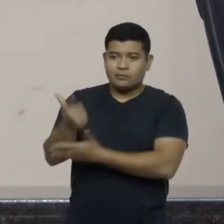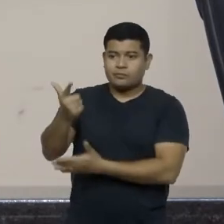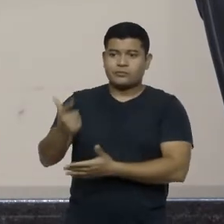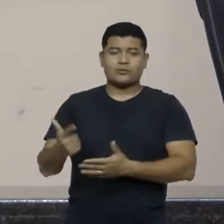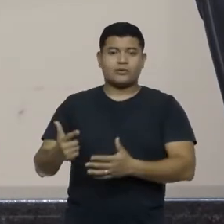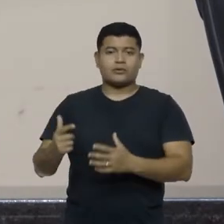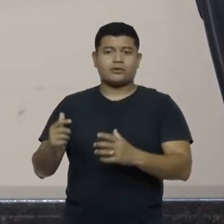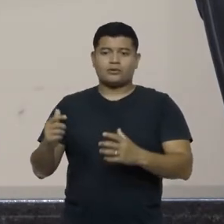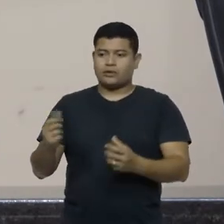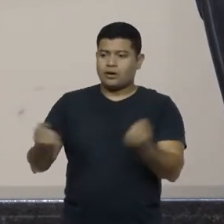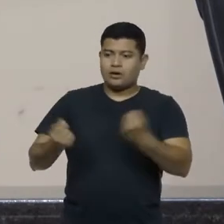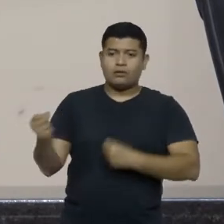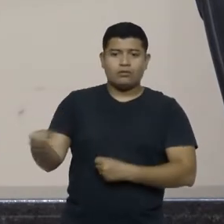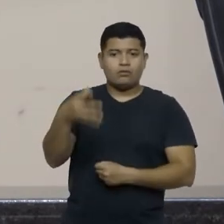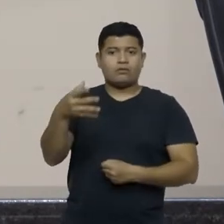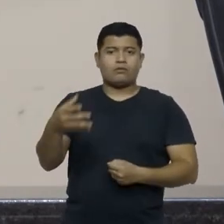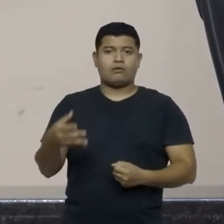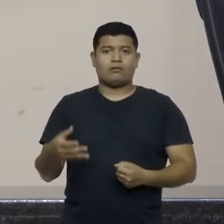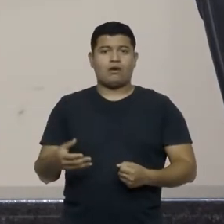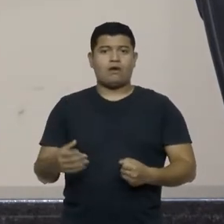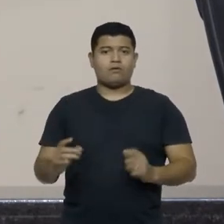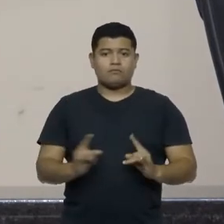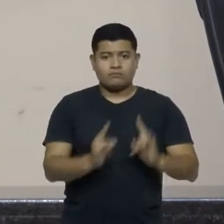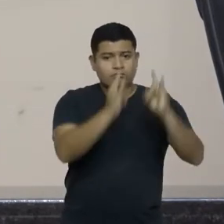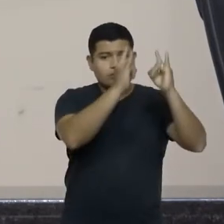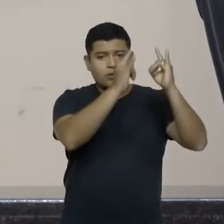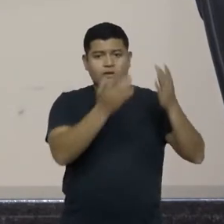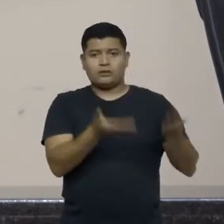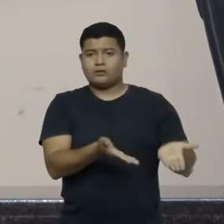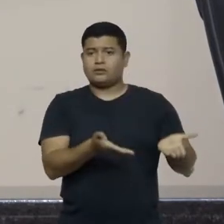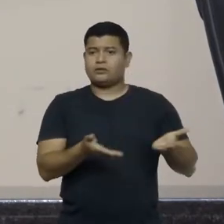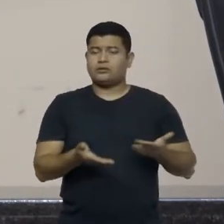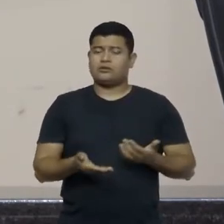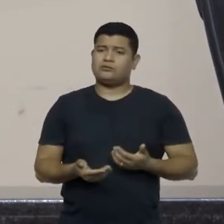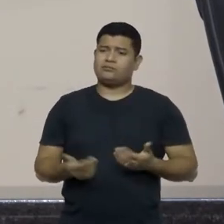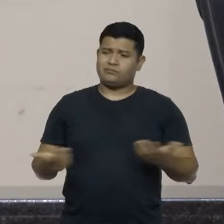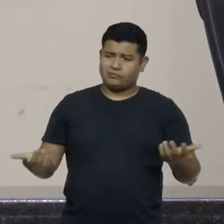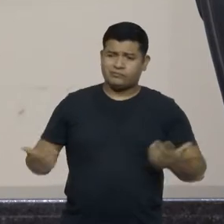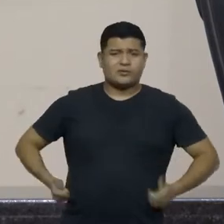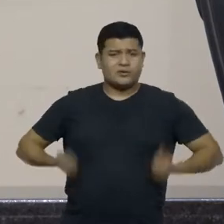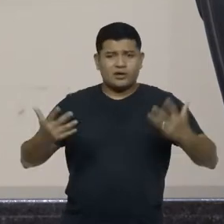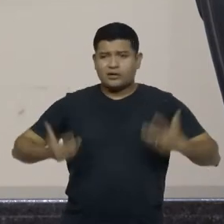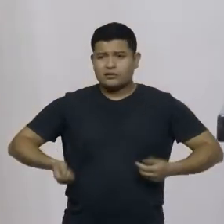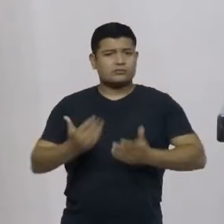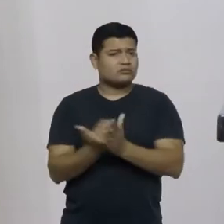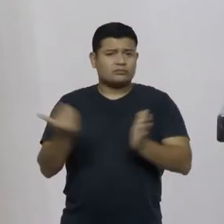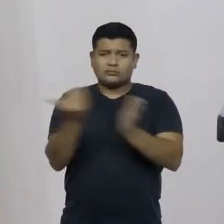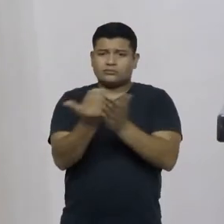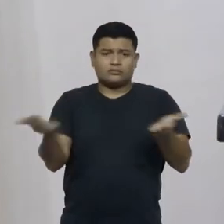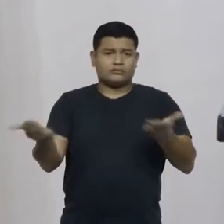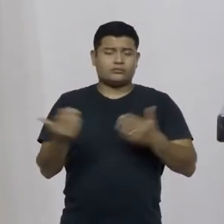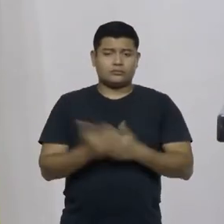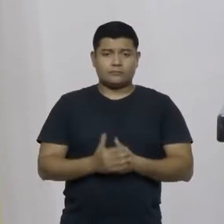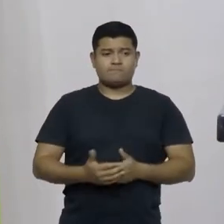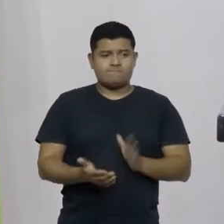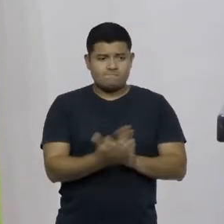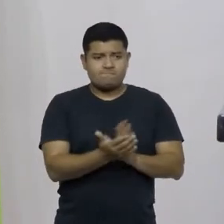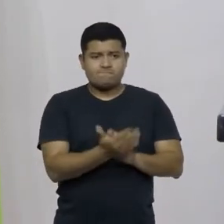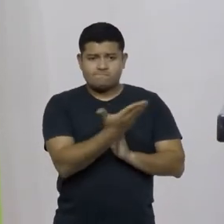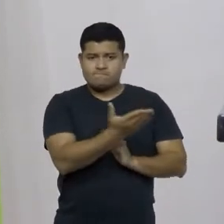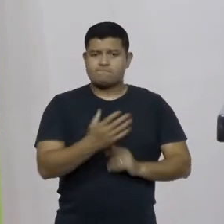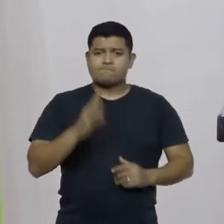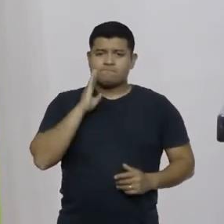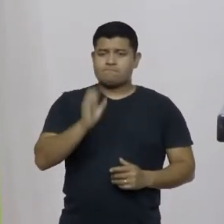precisa é um verdadeiro absurdo parabéns deputado Bruno. Obrigado presidente inclusive